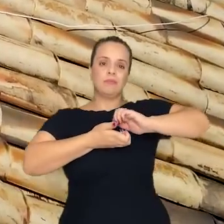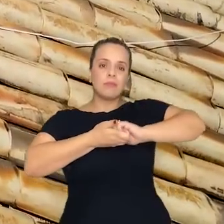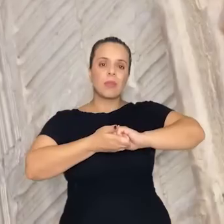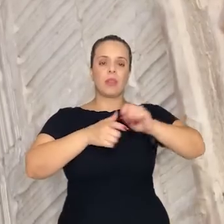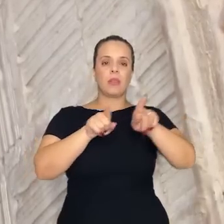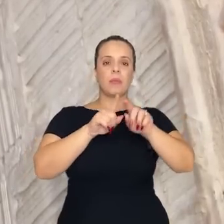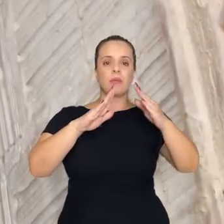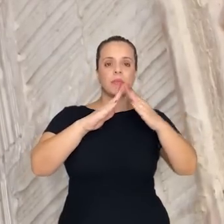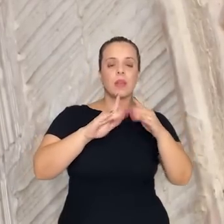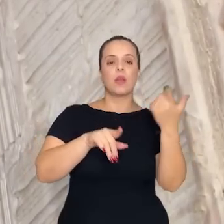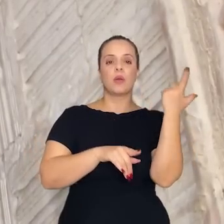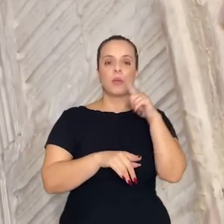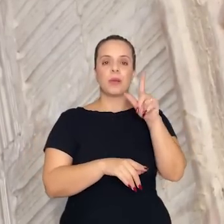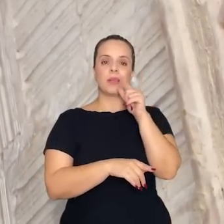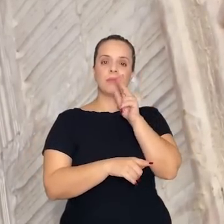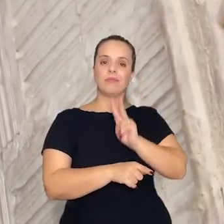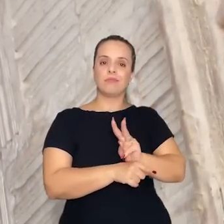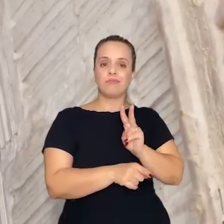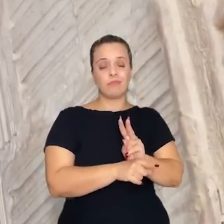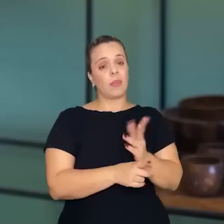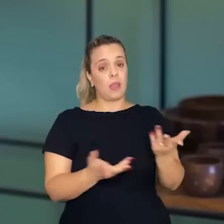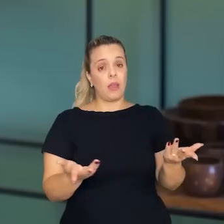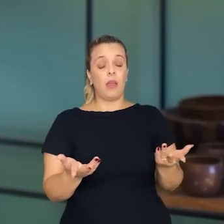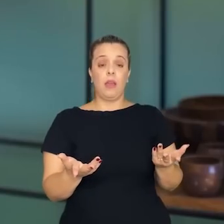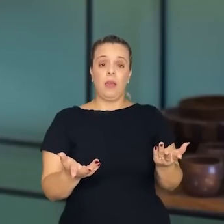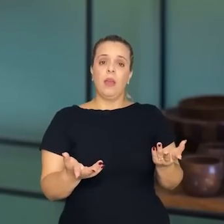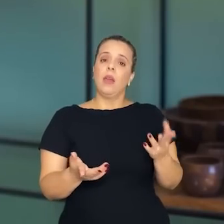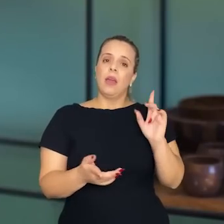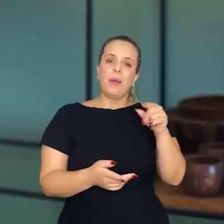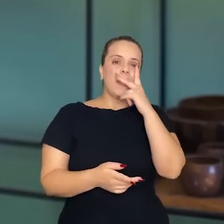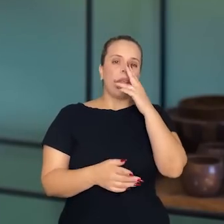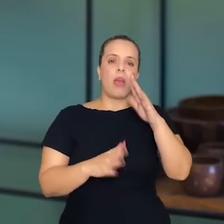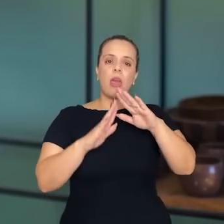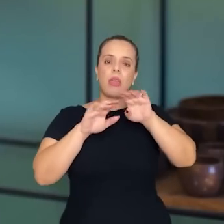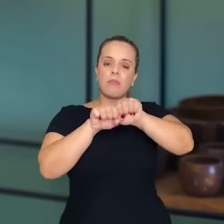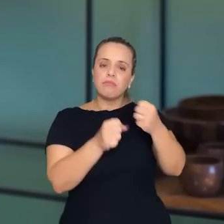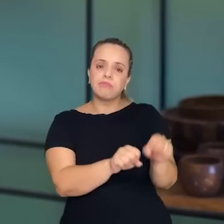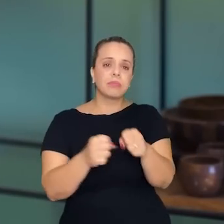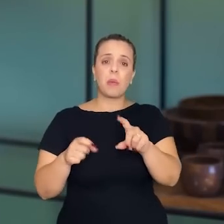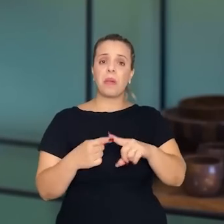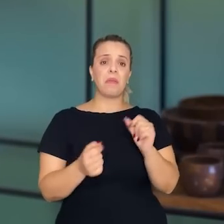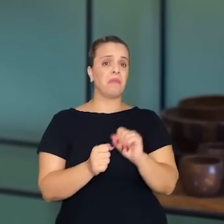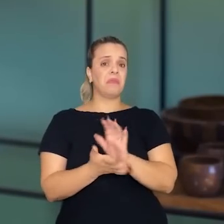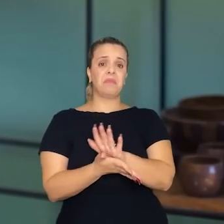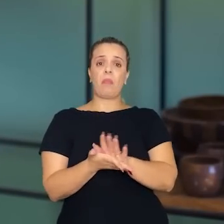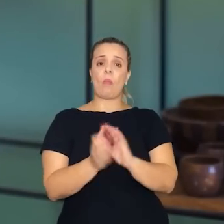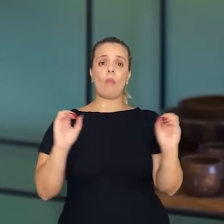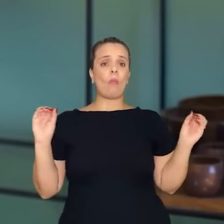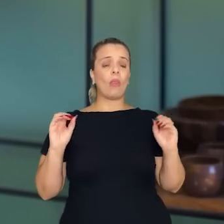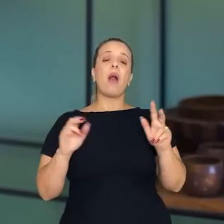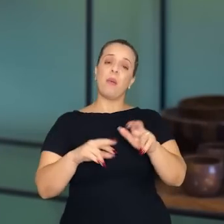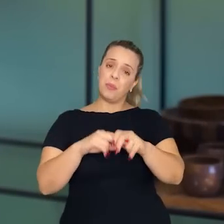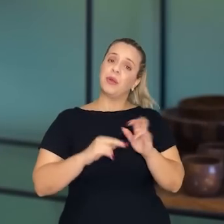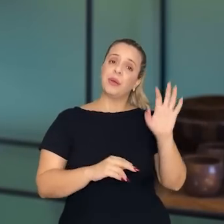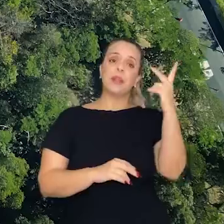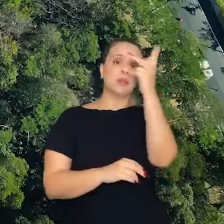acesso à água. É uma espécie de destruição sem fazer nada. Exatamente porque não faz nada